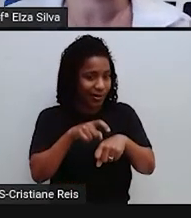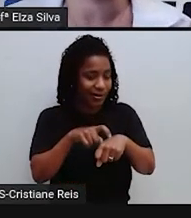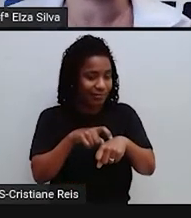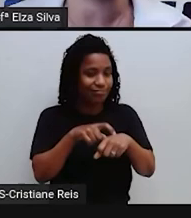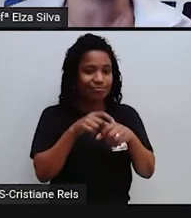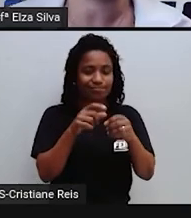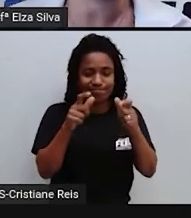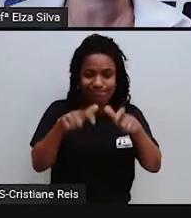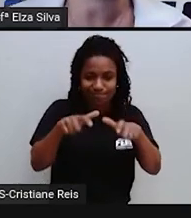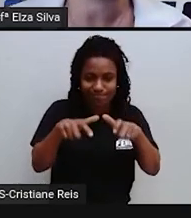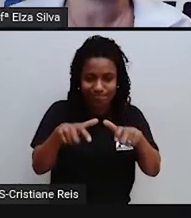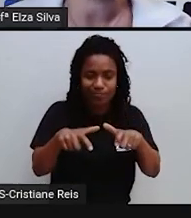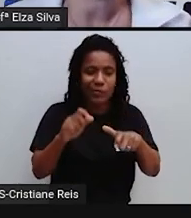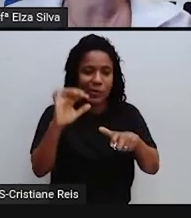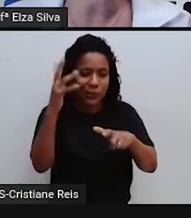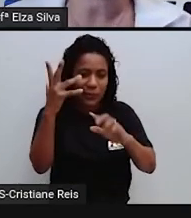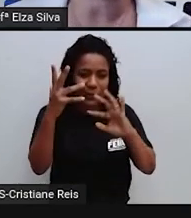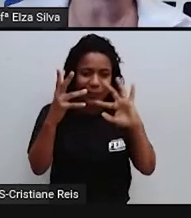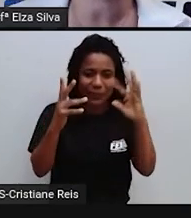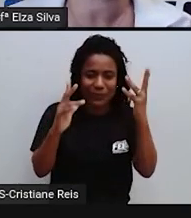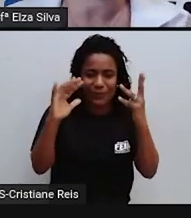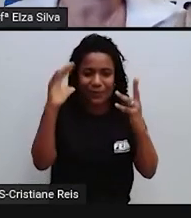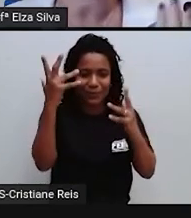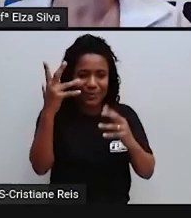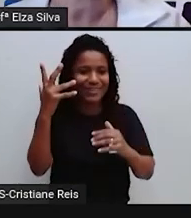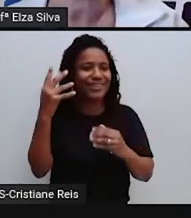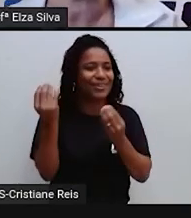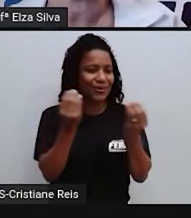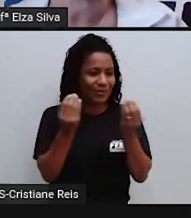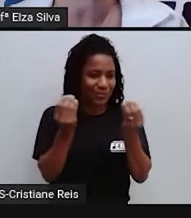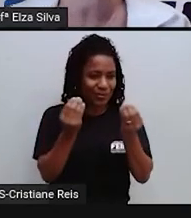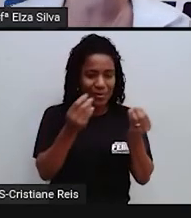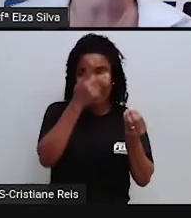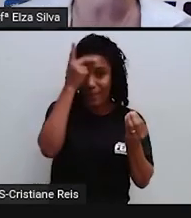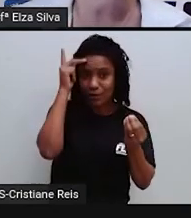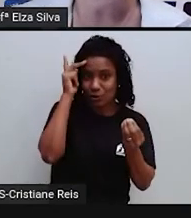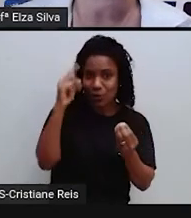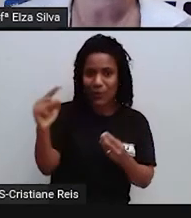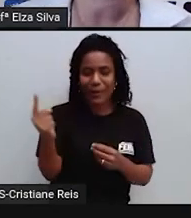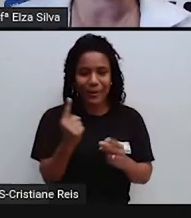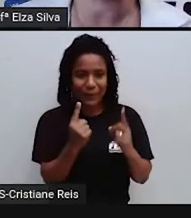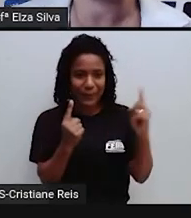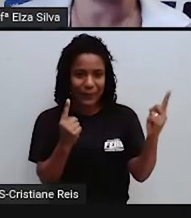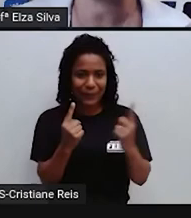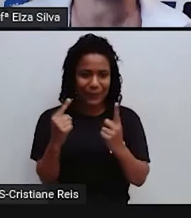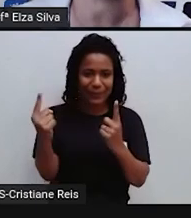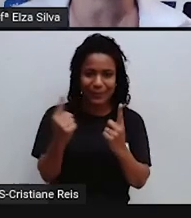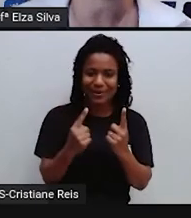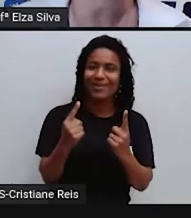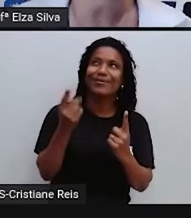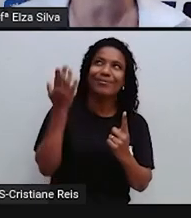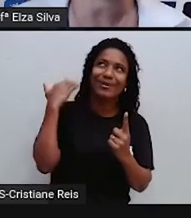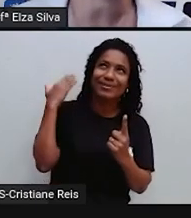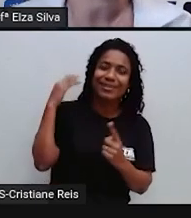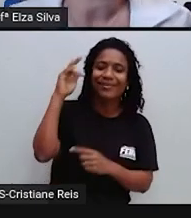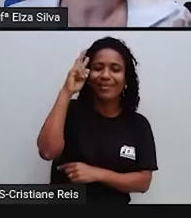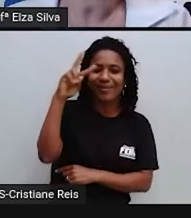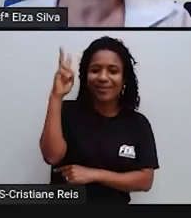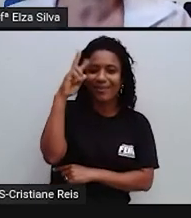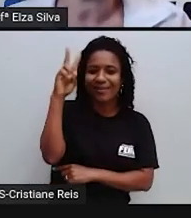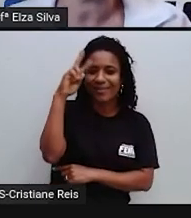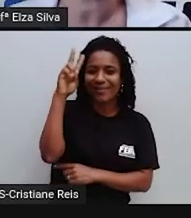principais Acontecimentos Pensar sobre Quais pessoas Participaram Da situação Que você vai contar